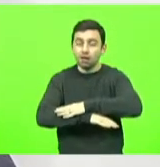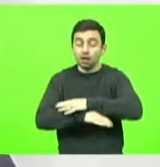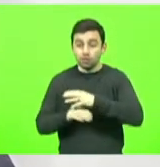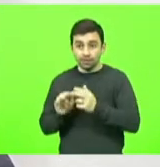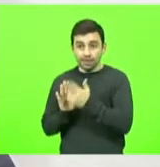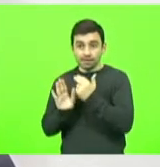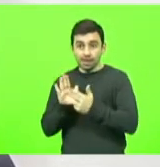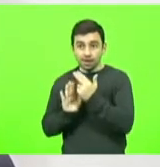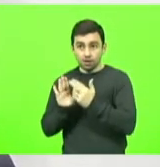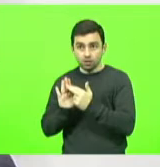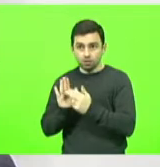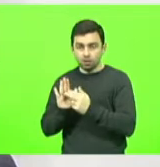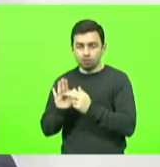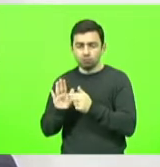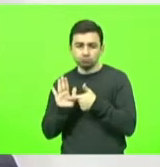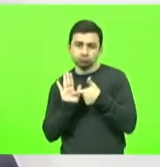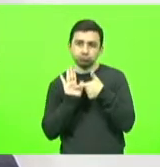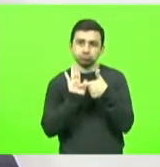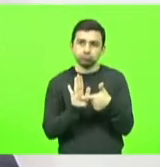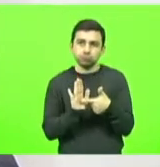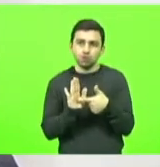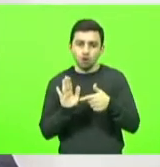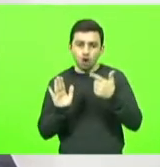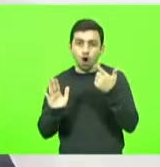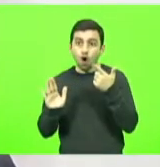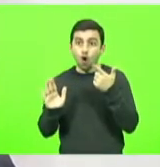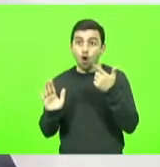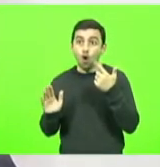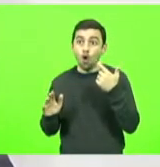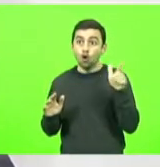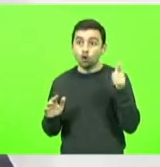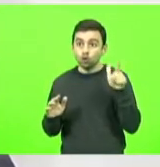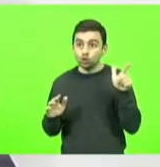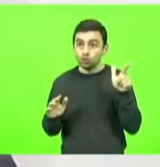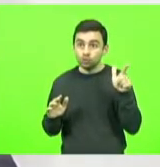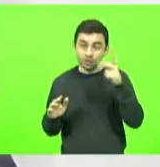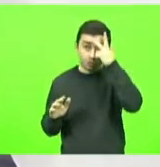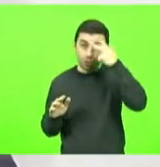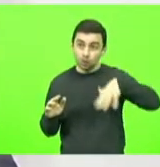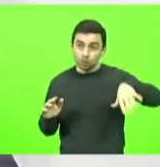que os outros colegas fogem quando o incidente acontece.